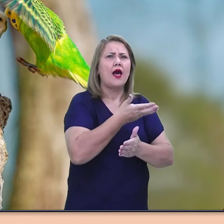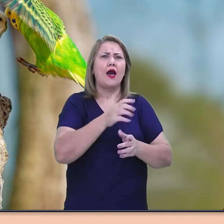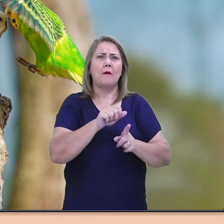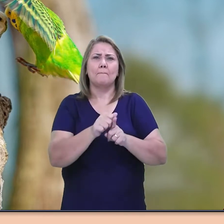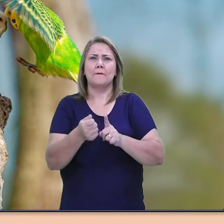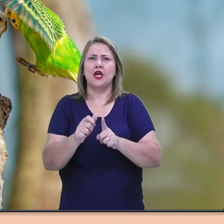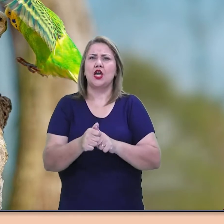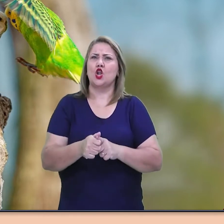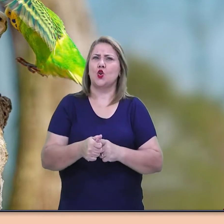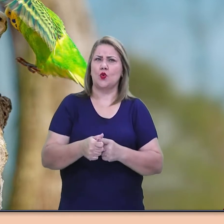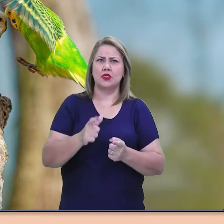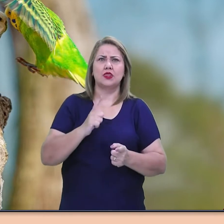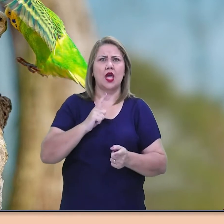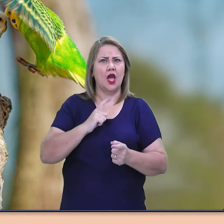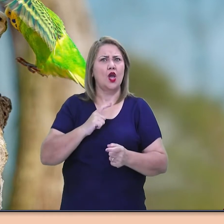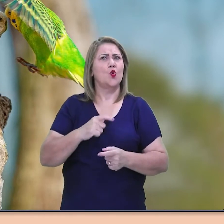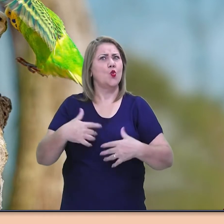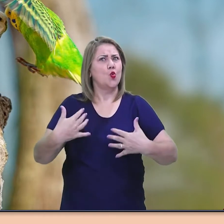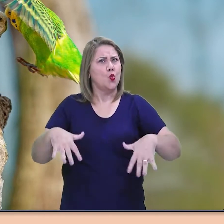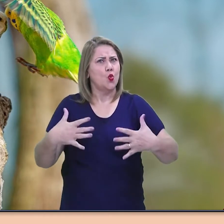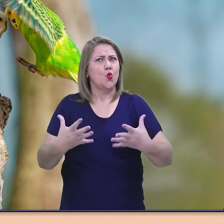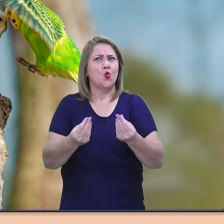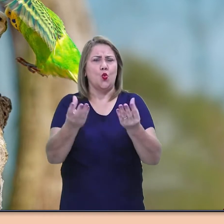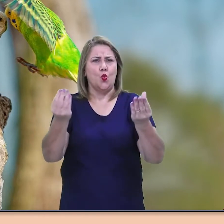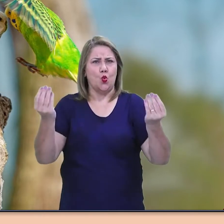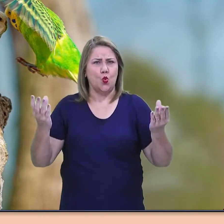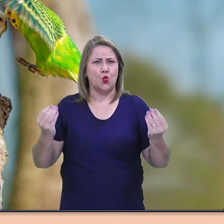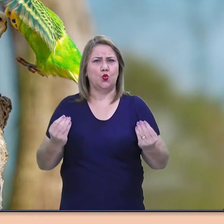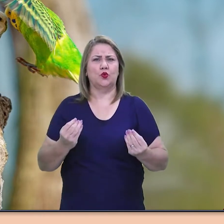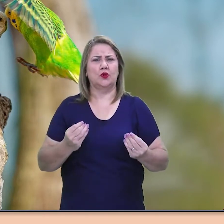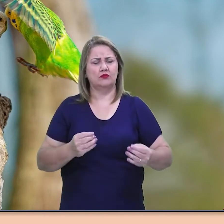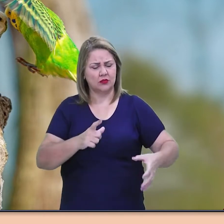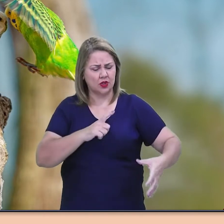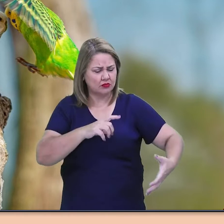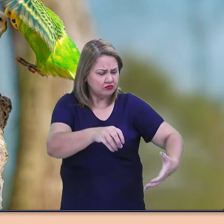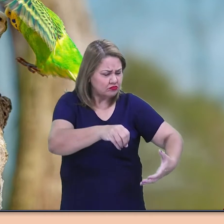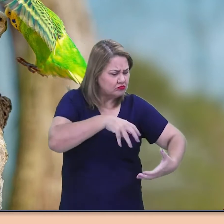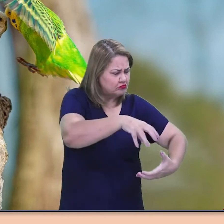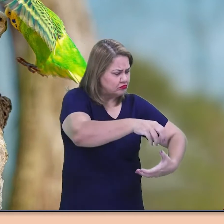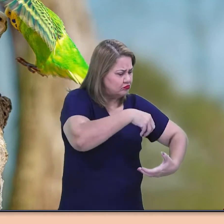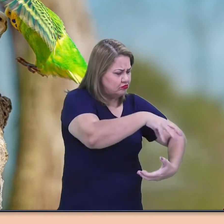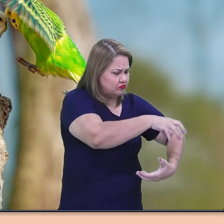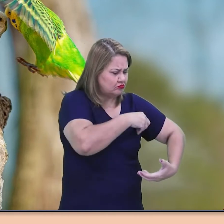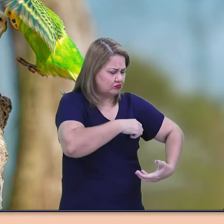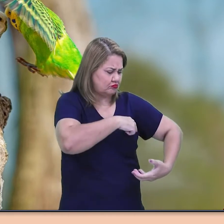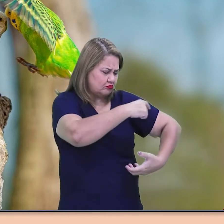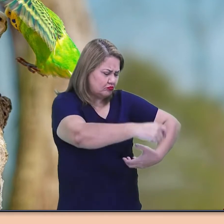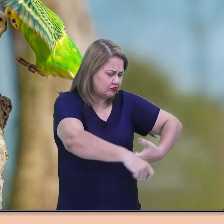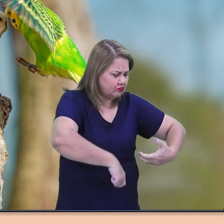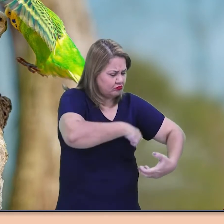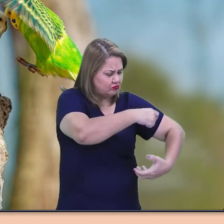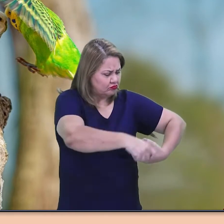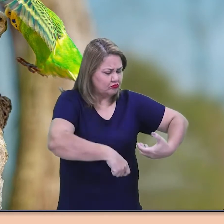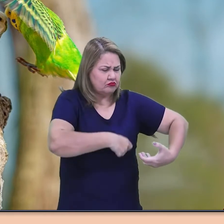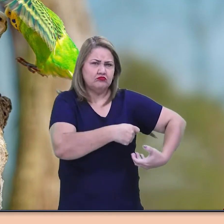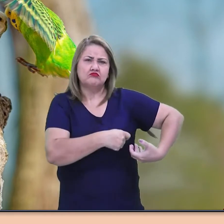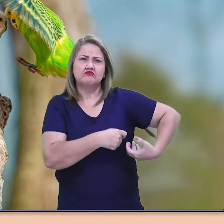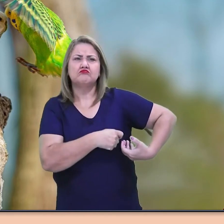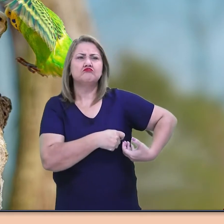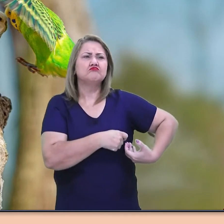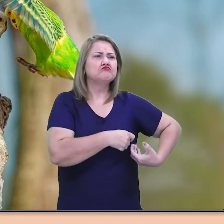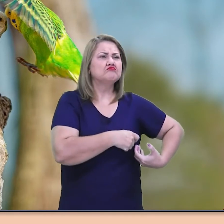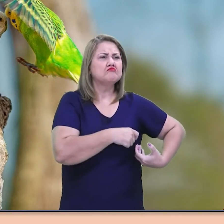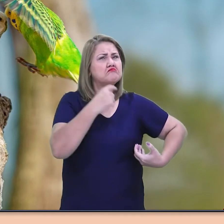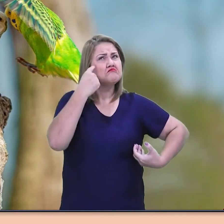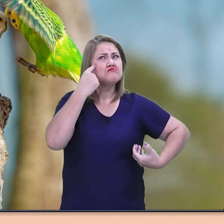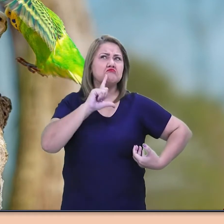E tendo ajuntado os gravetos e uns cernes de coivara, amarrava o feixe e ia já recolher caminho